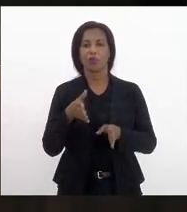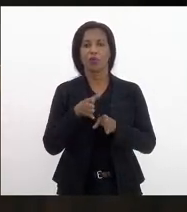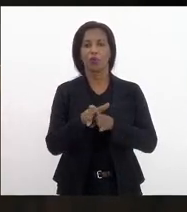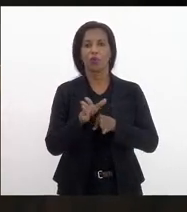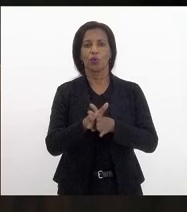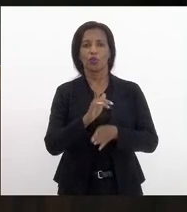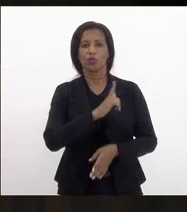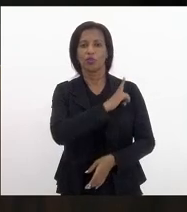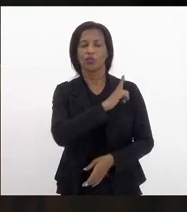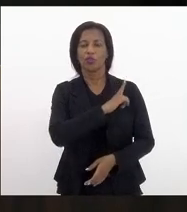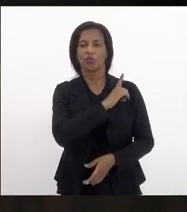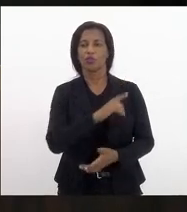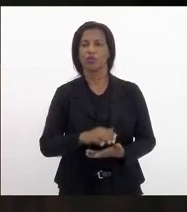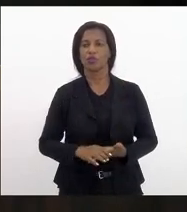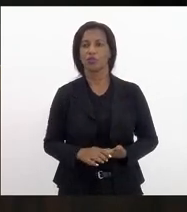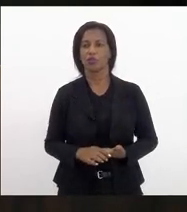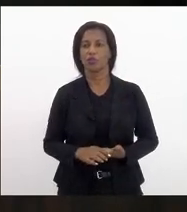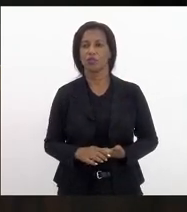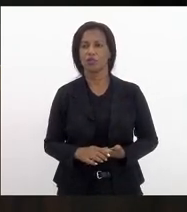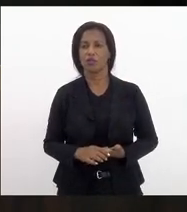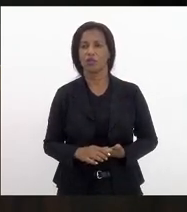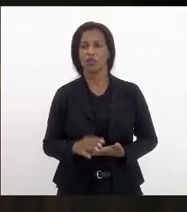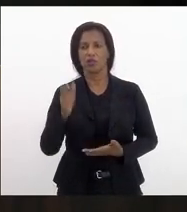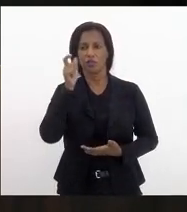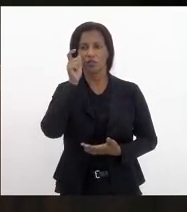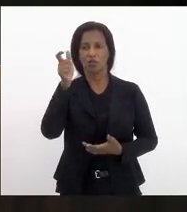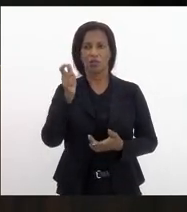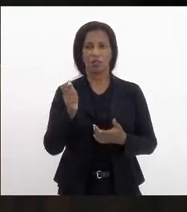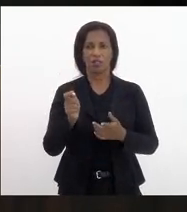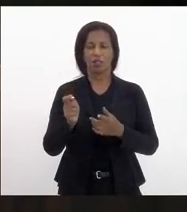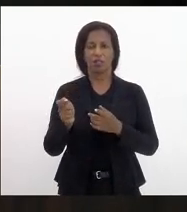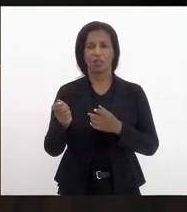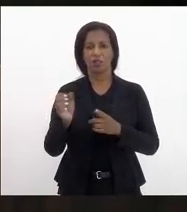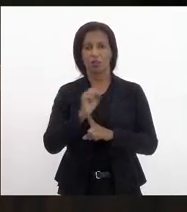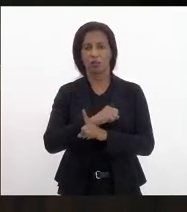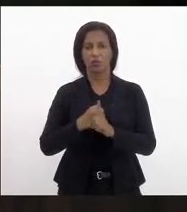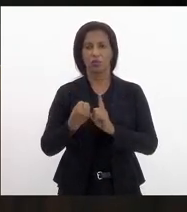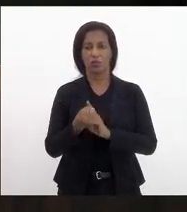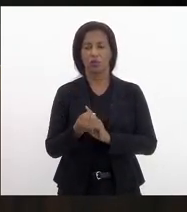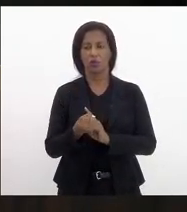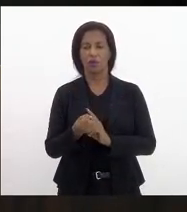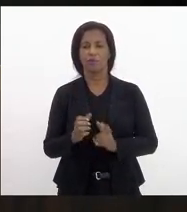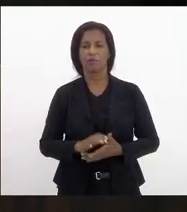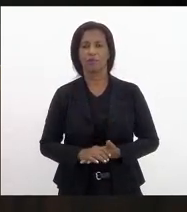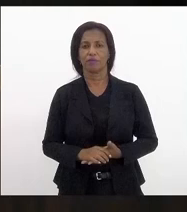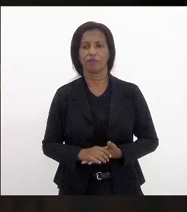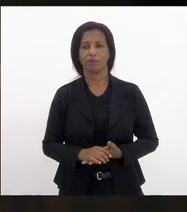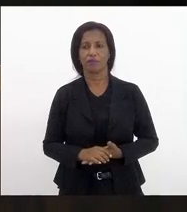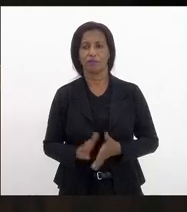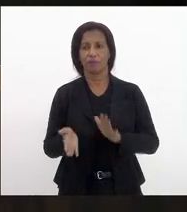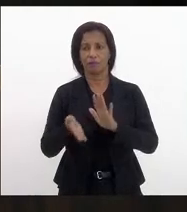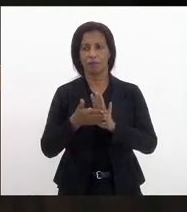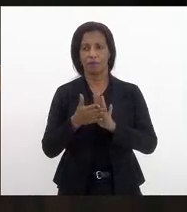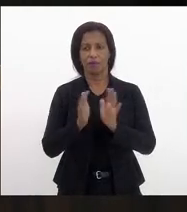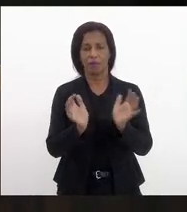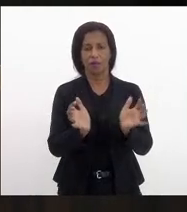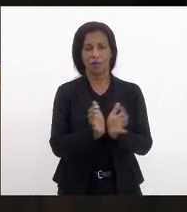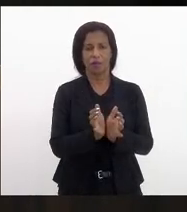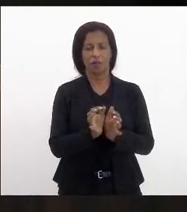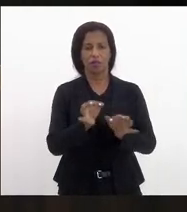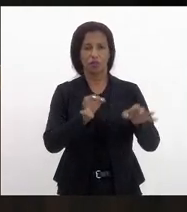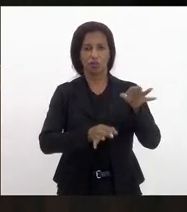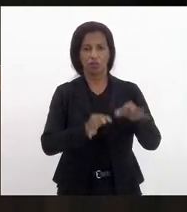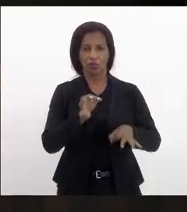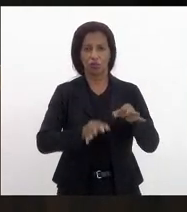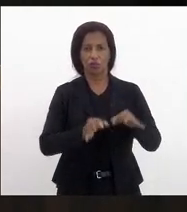Gestor do Fundo Estadual de Habitação de Interesse Social FEHIS, dependendo do parecer das comissões de Constituição e